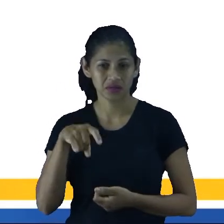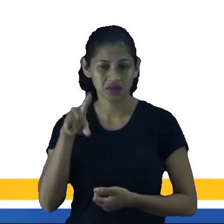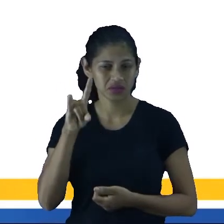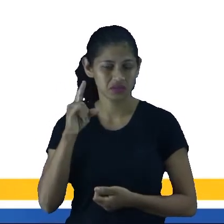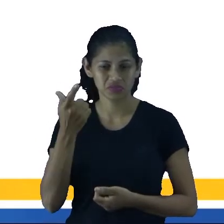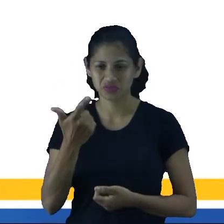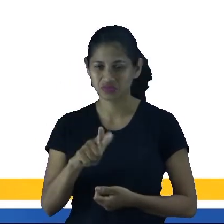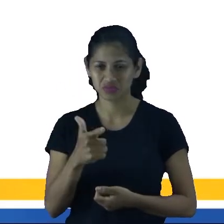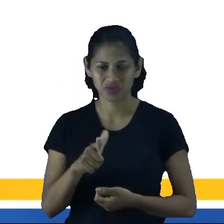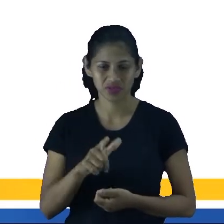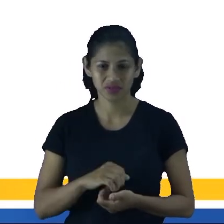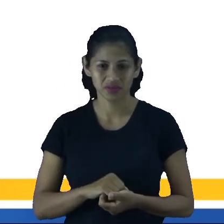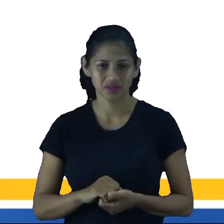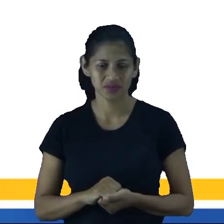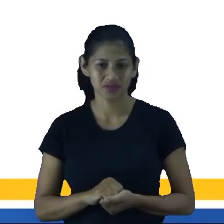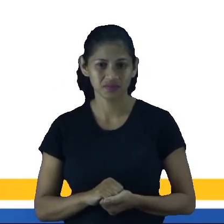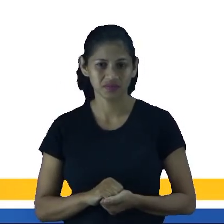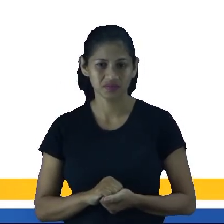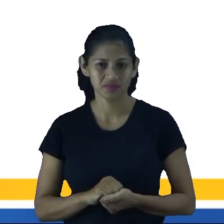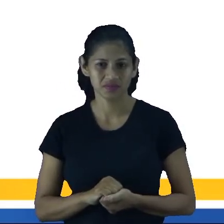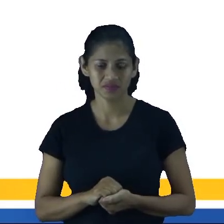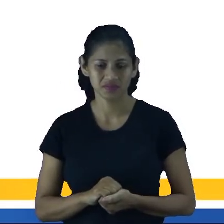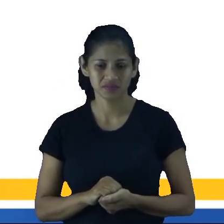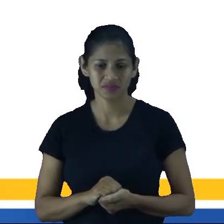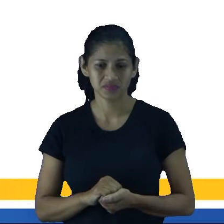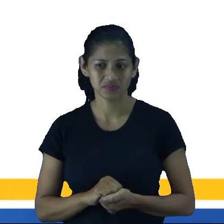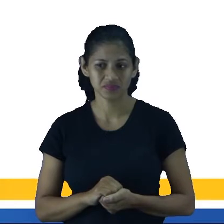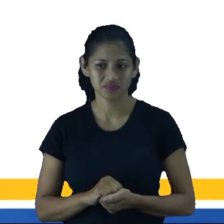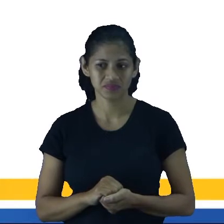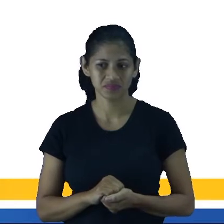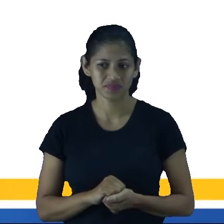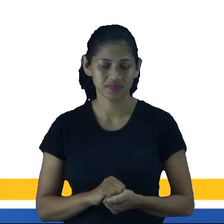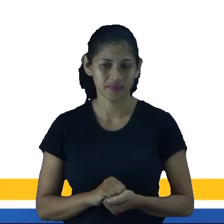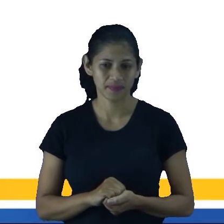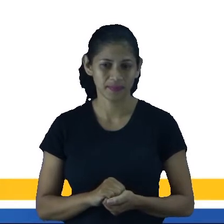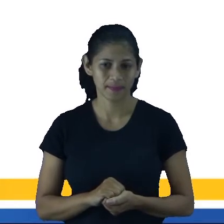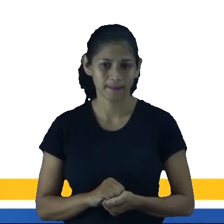campanha por uma melhor ortografia, né? Uma melhor ortografia.